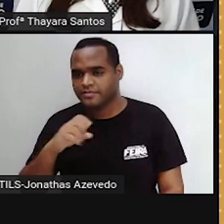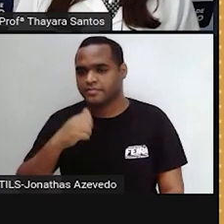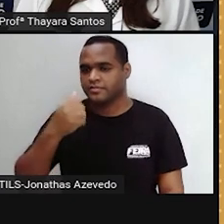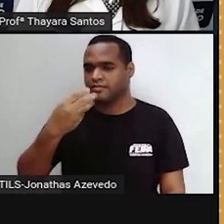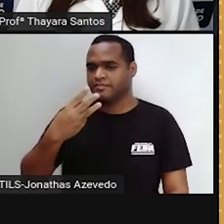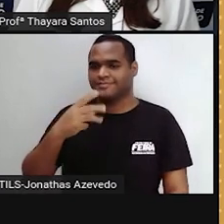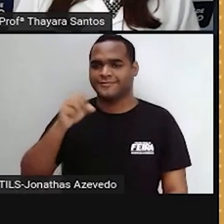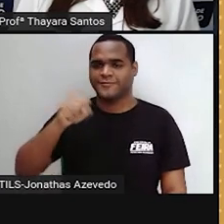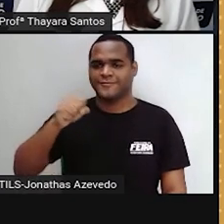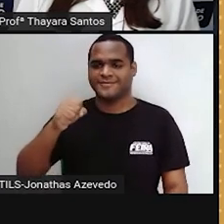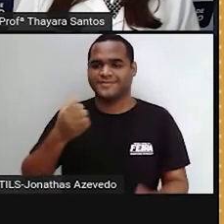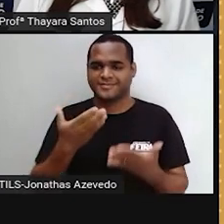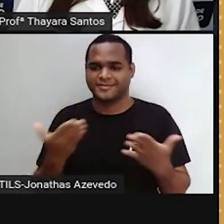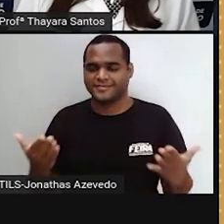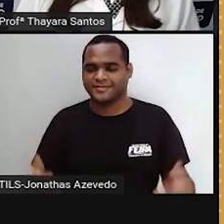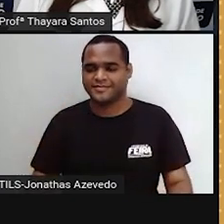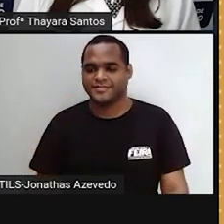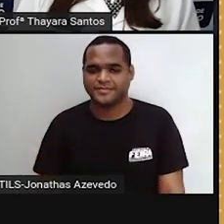segundos.